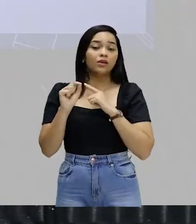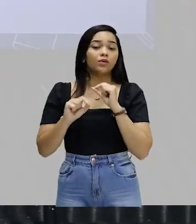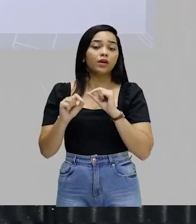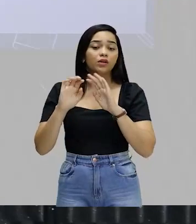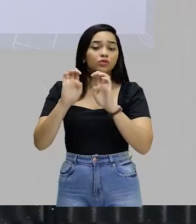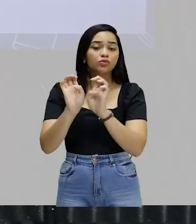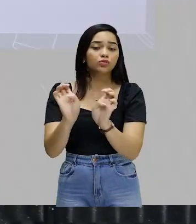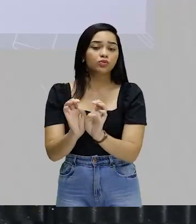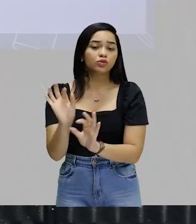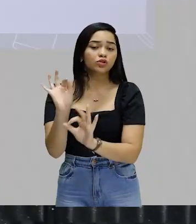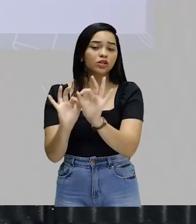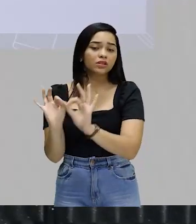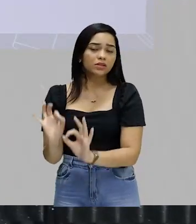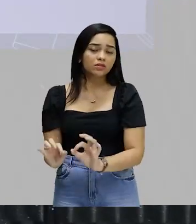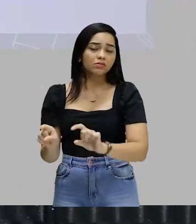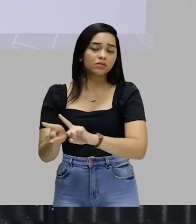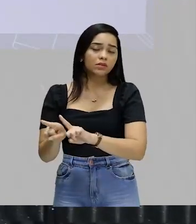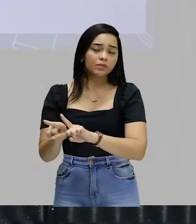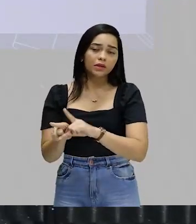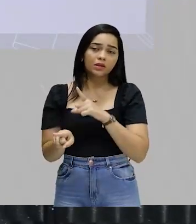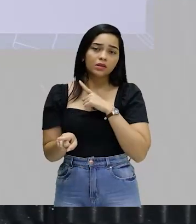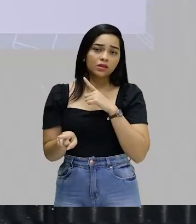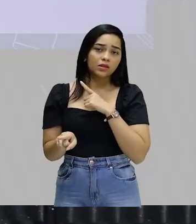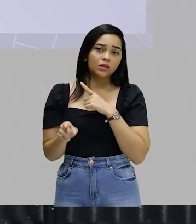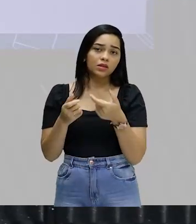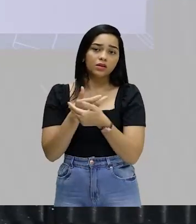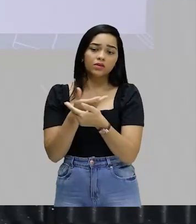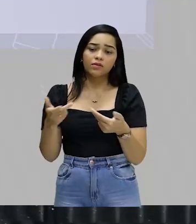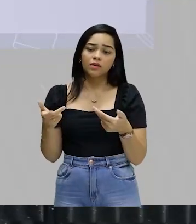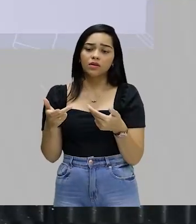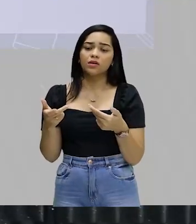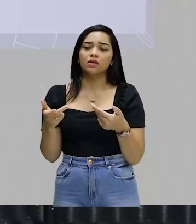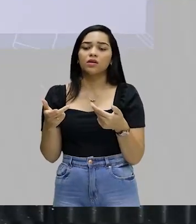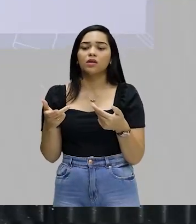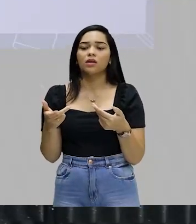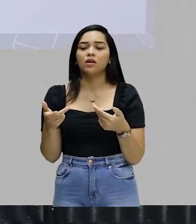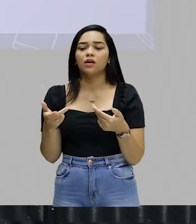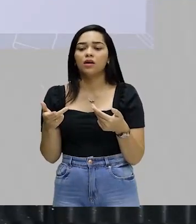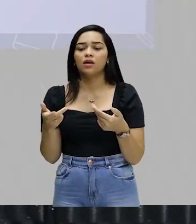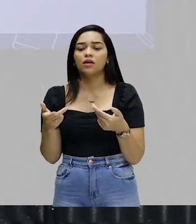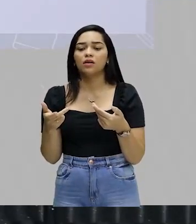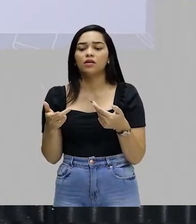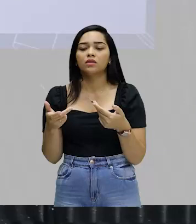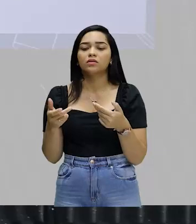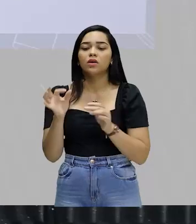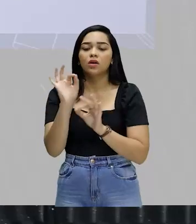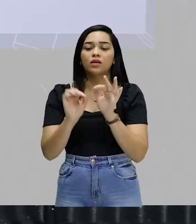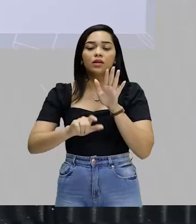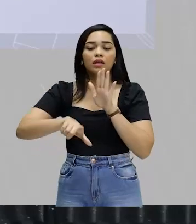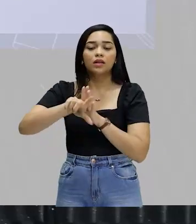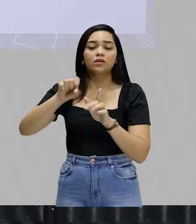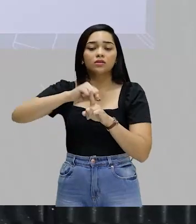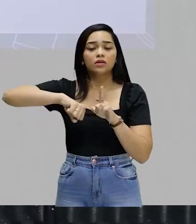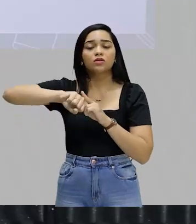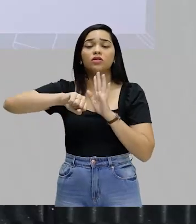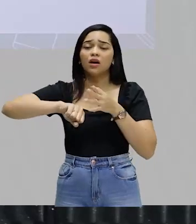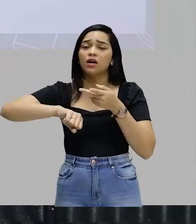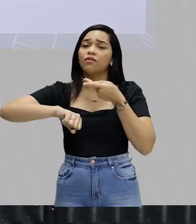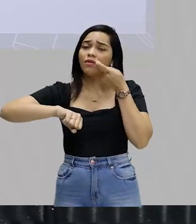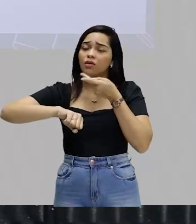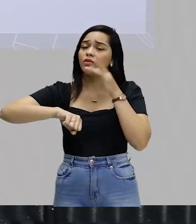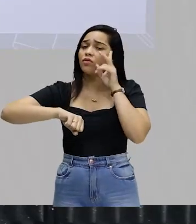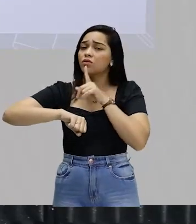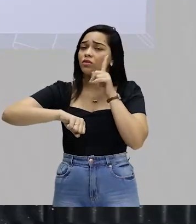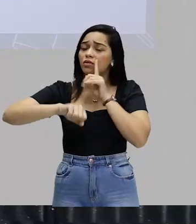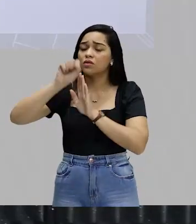estruturas de organizações e também em leis sociais. A gente falava ainda há pouco do exemplo dos Estados Unidos. Em